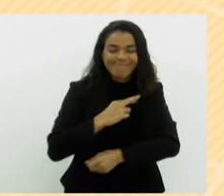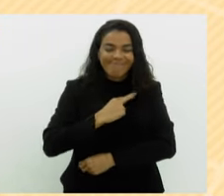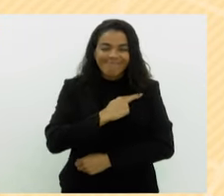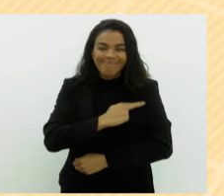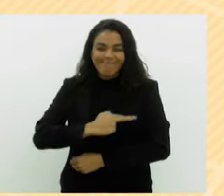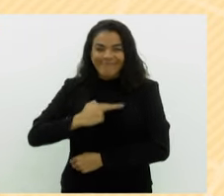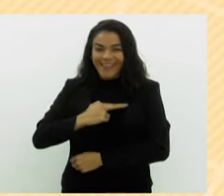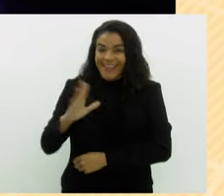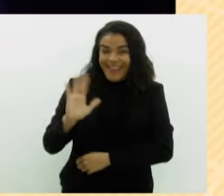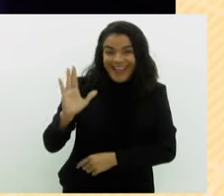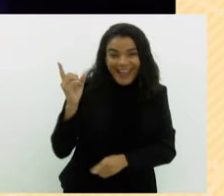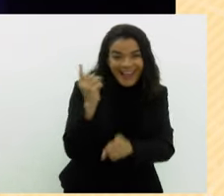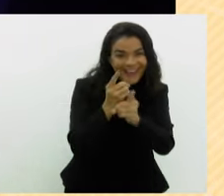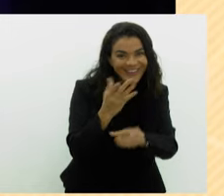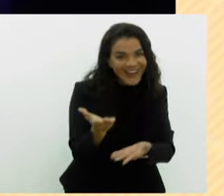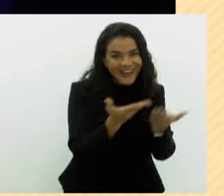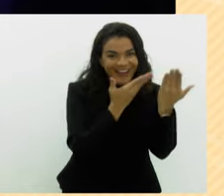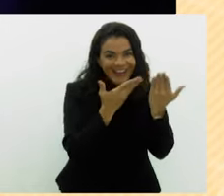Até lá!